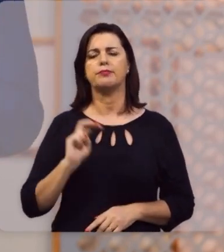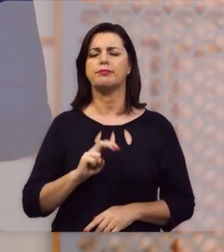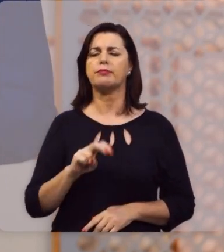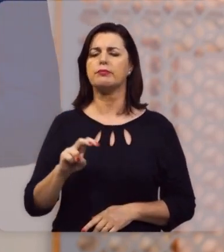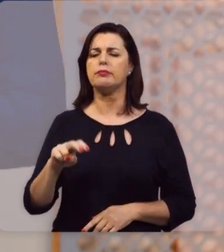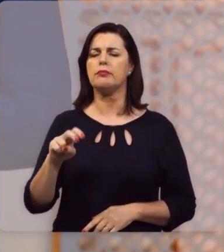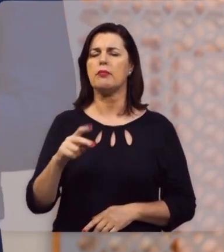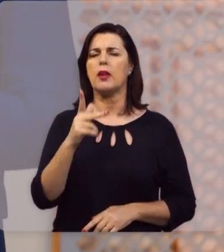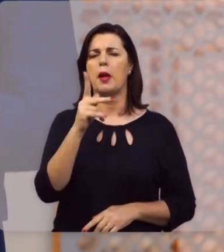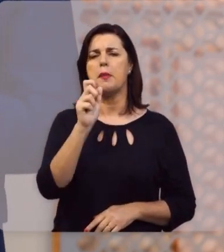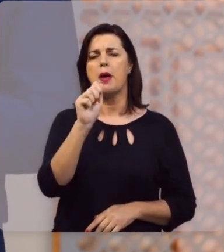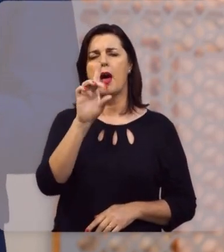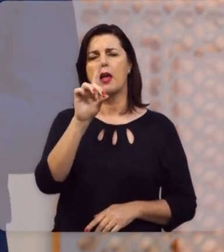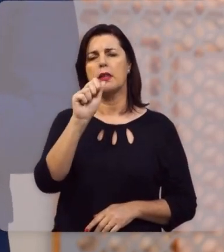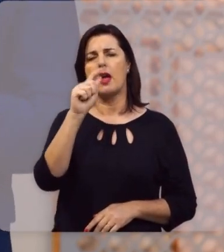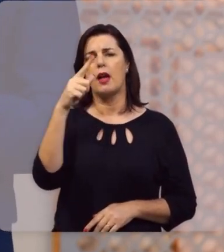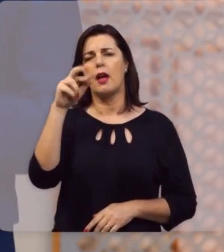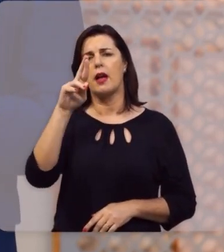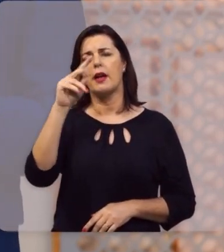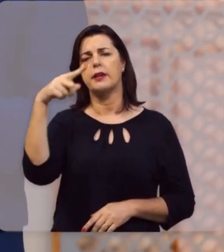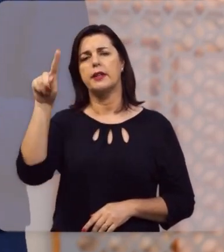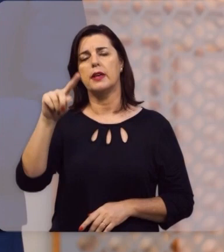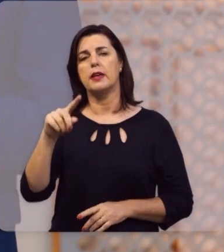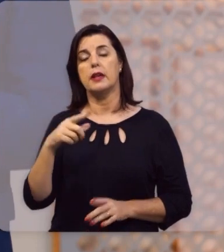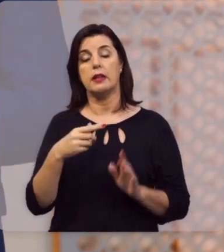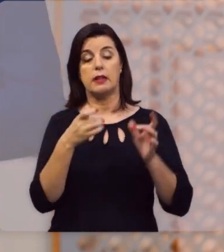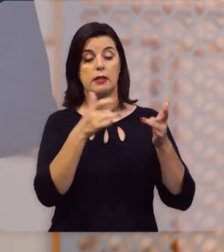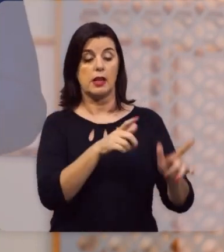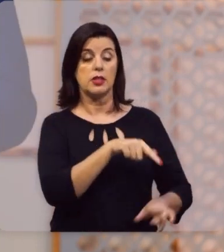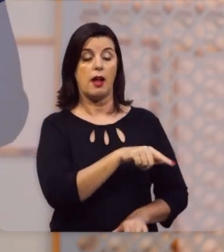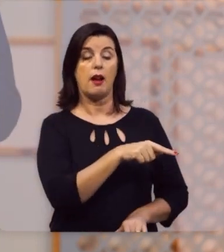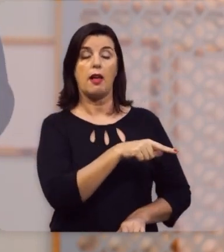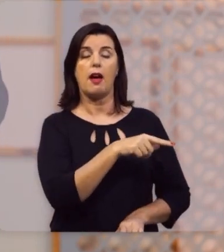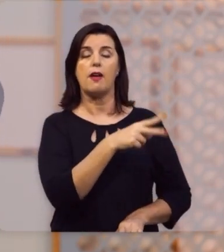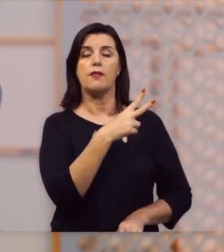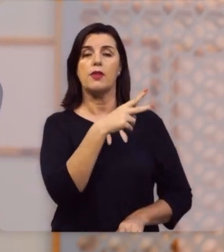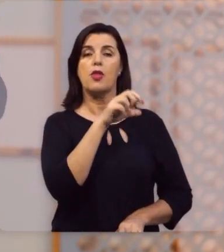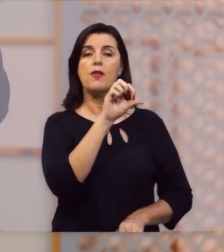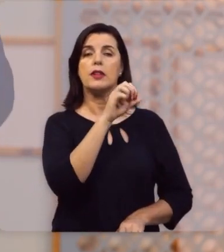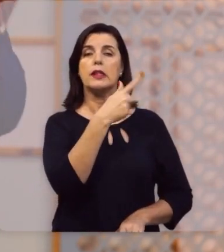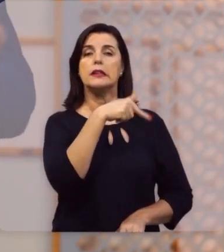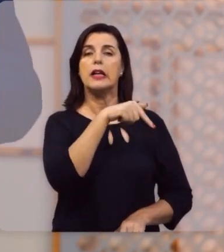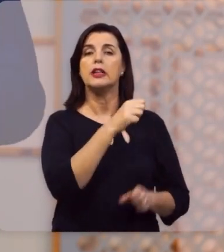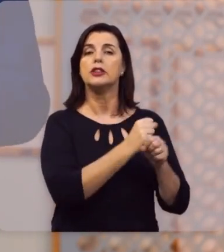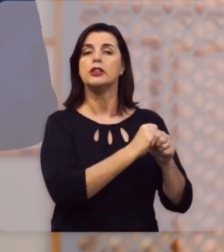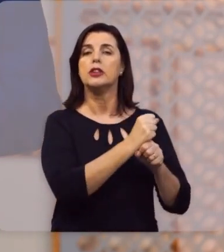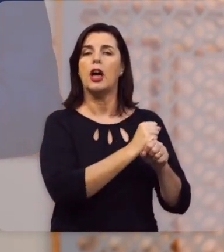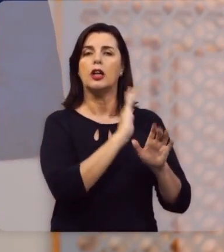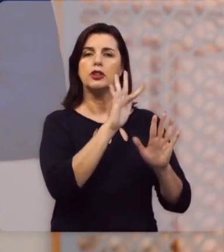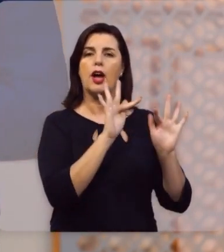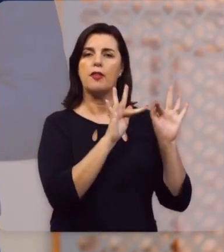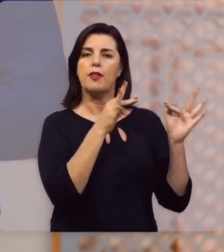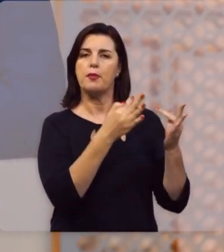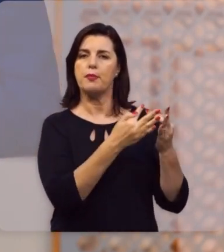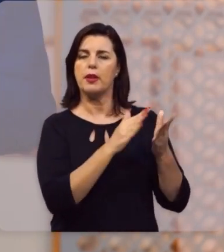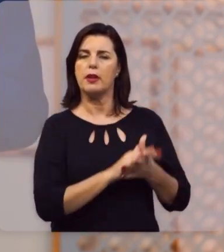passou em Padarã, vinte anos, e sai de lá com noventa e sete anos, com a sua família criada.